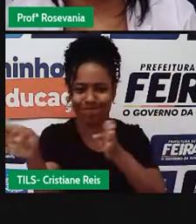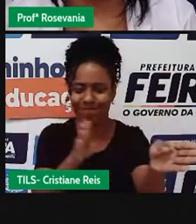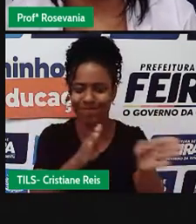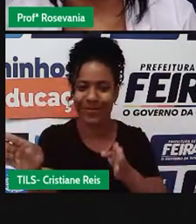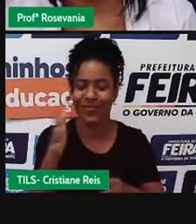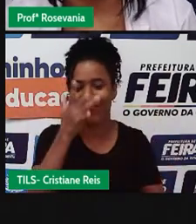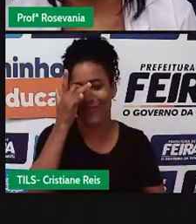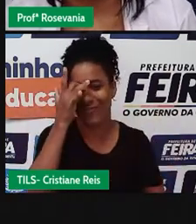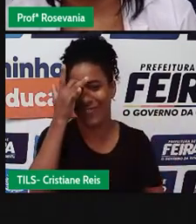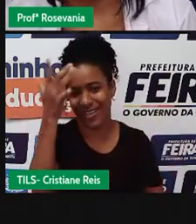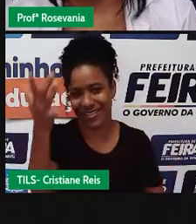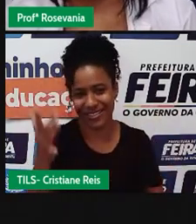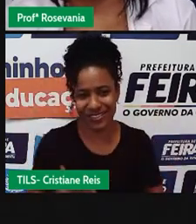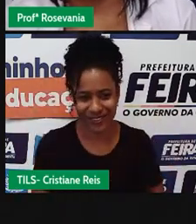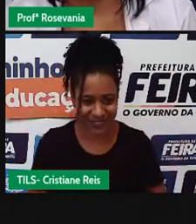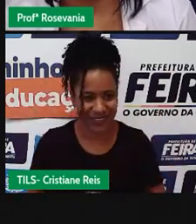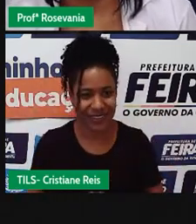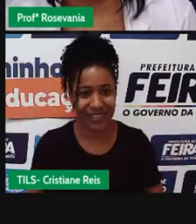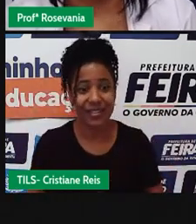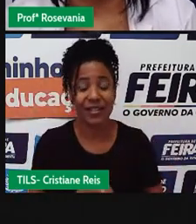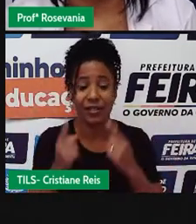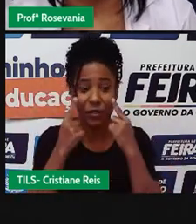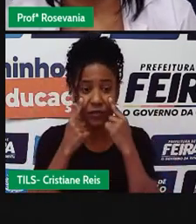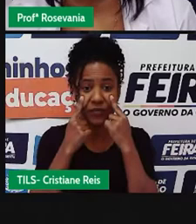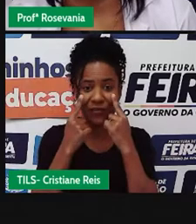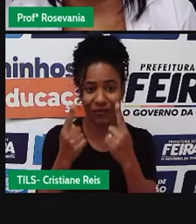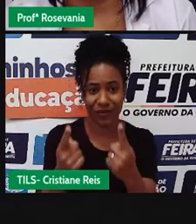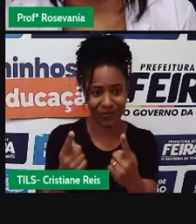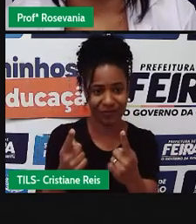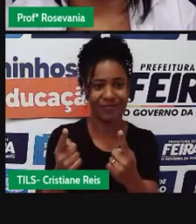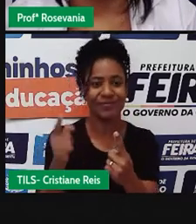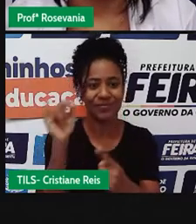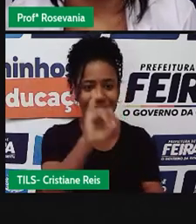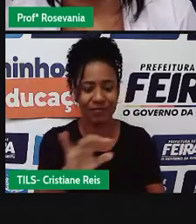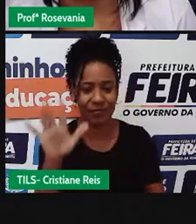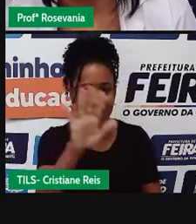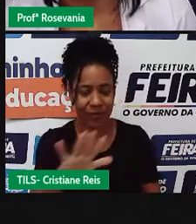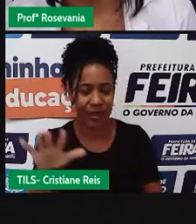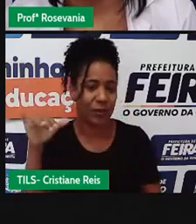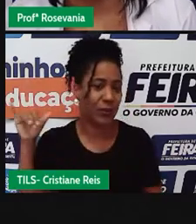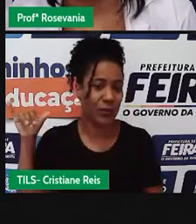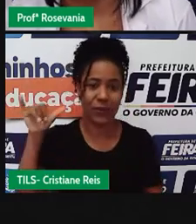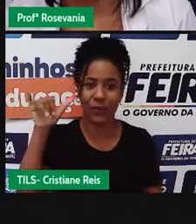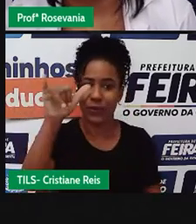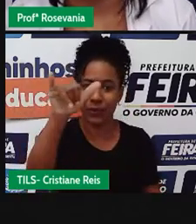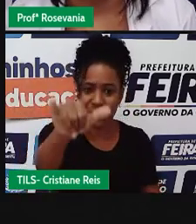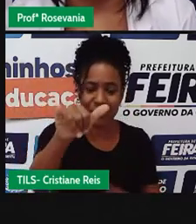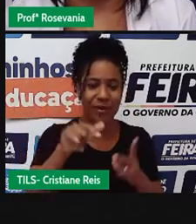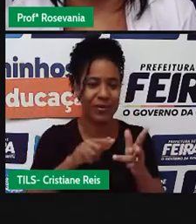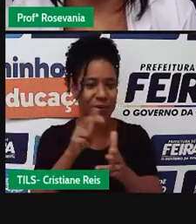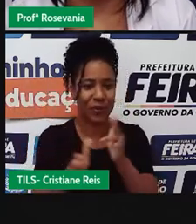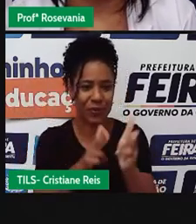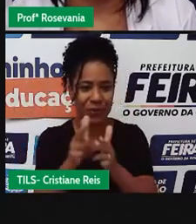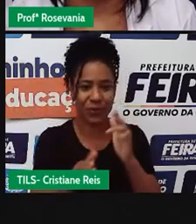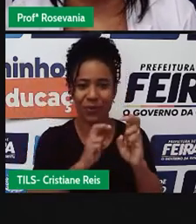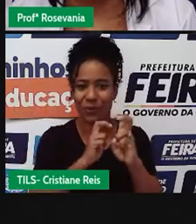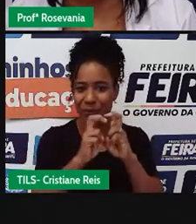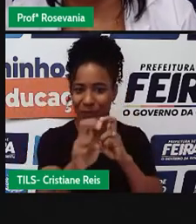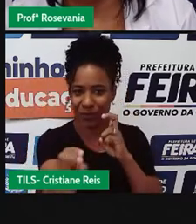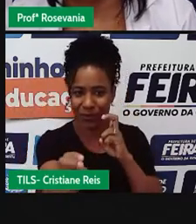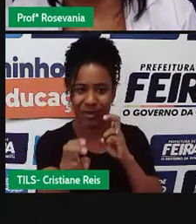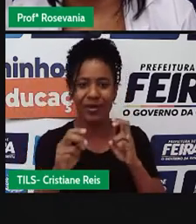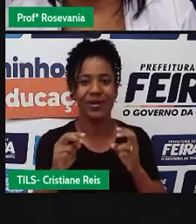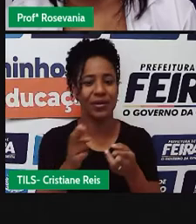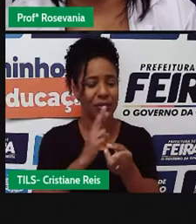E aqui a gente tem, né, esses transportes aí principais, a gente tem o transporte aéreo, ferroviário, o transporte